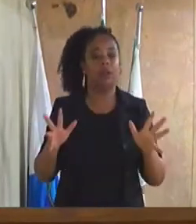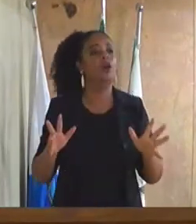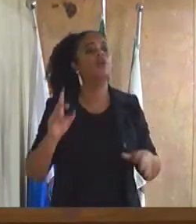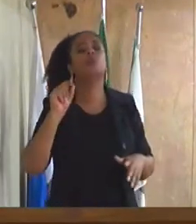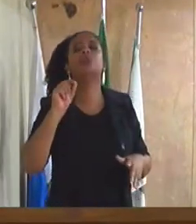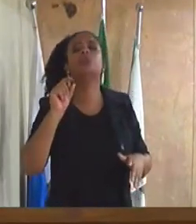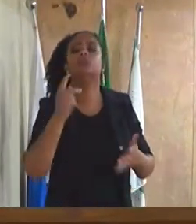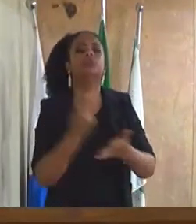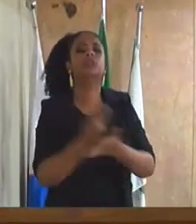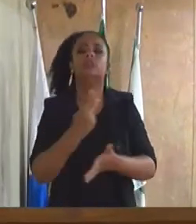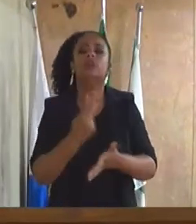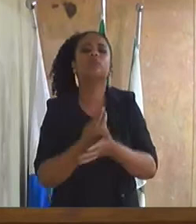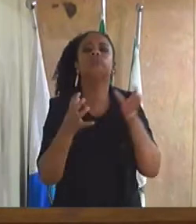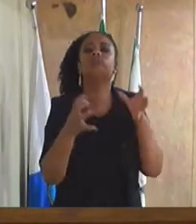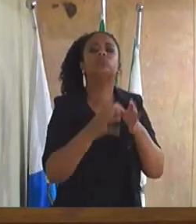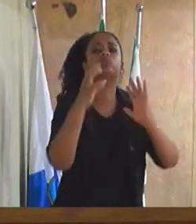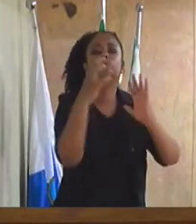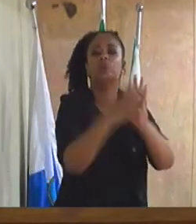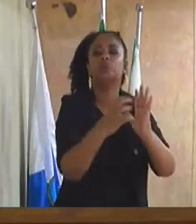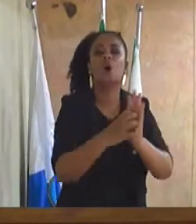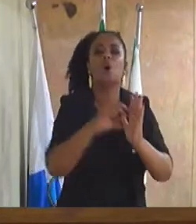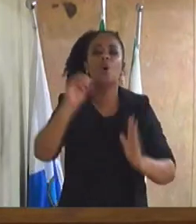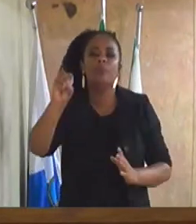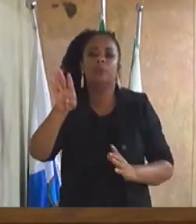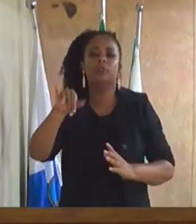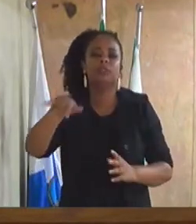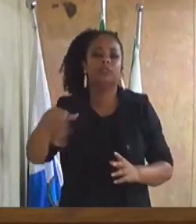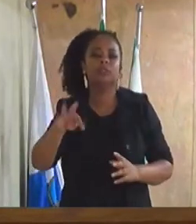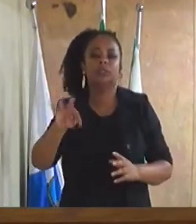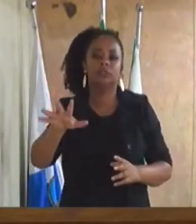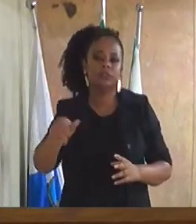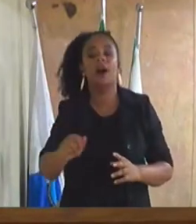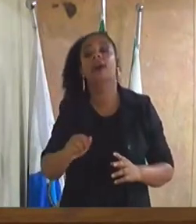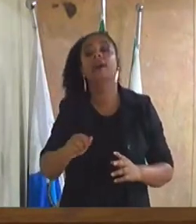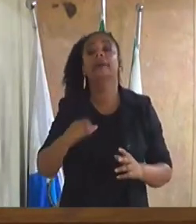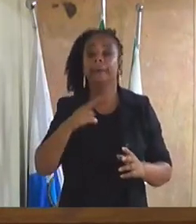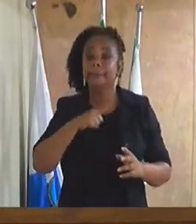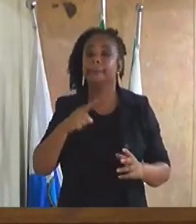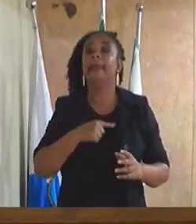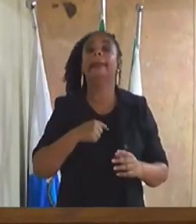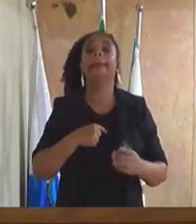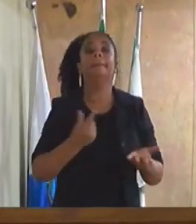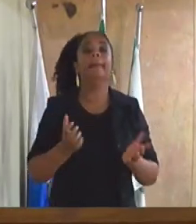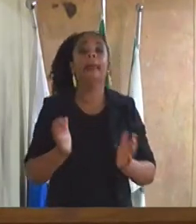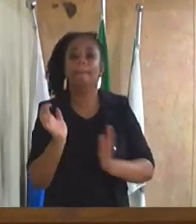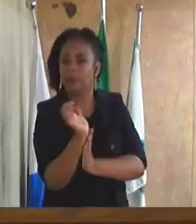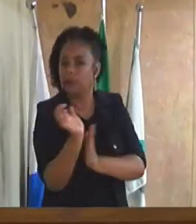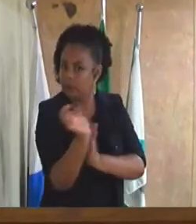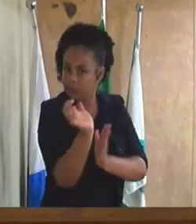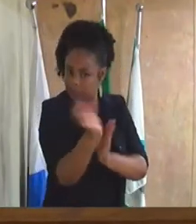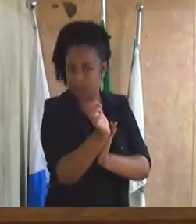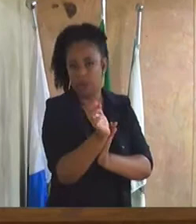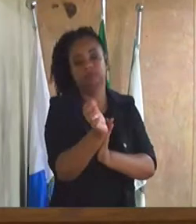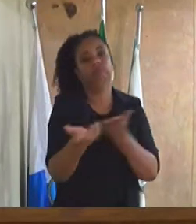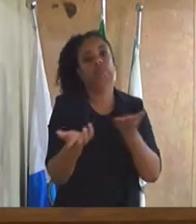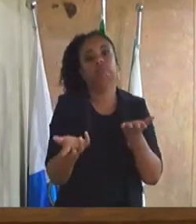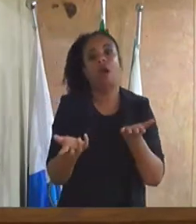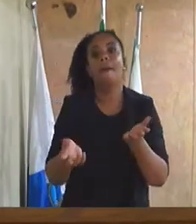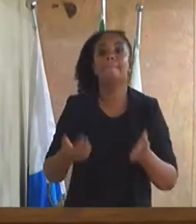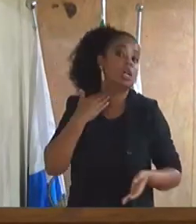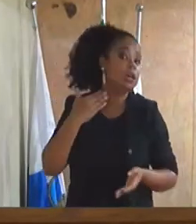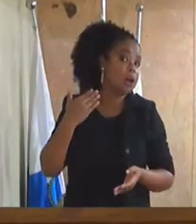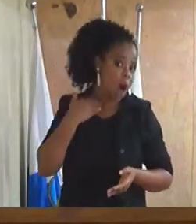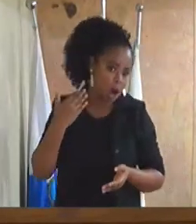é que existe uma burocracia de novas contratações burocracias inclusive bancárias e nessa